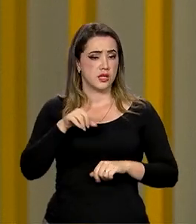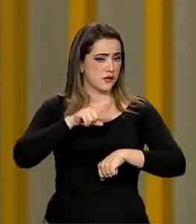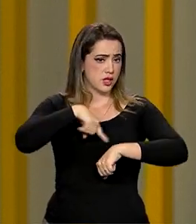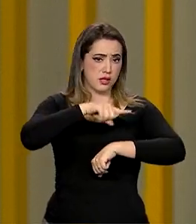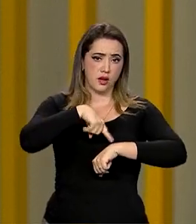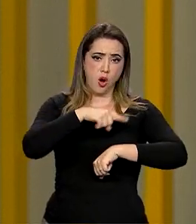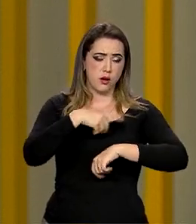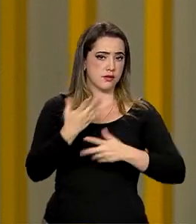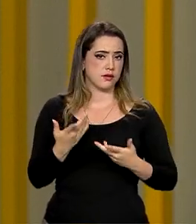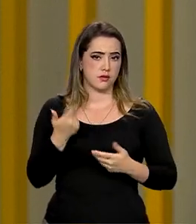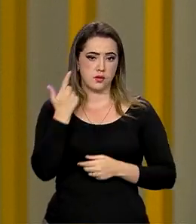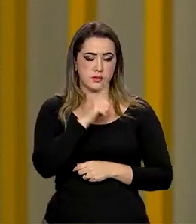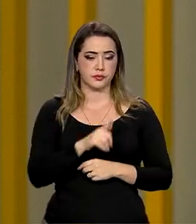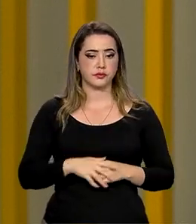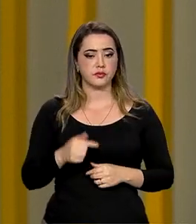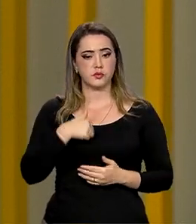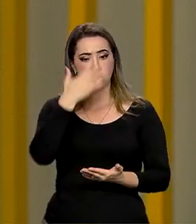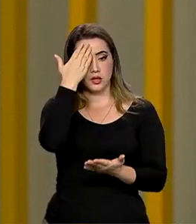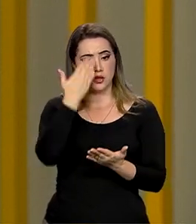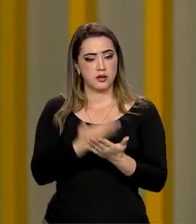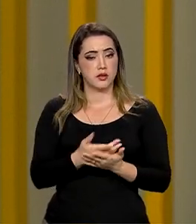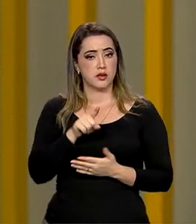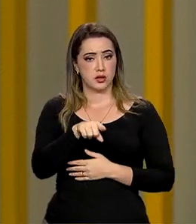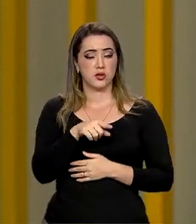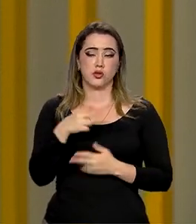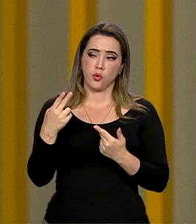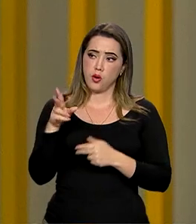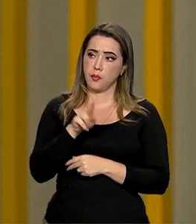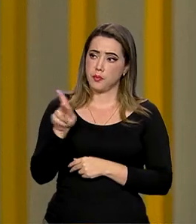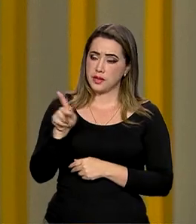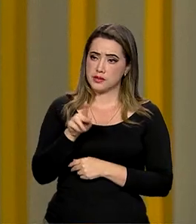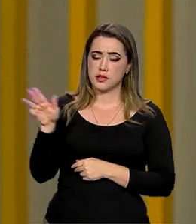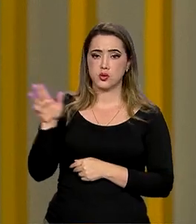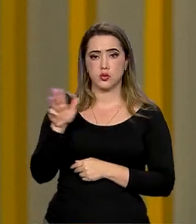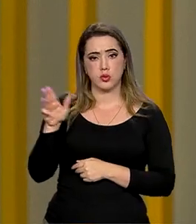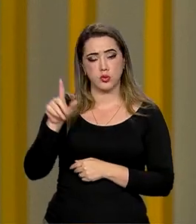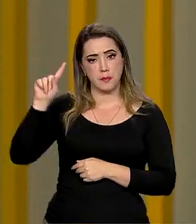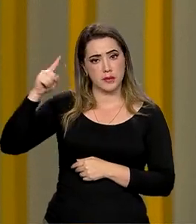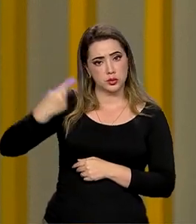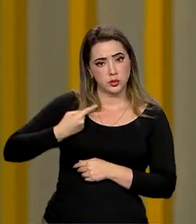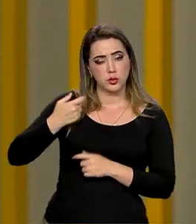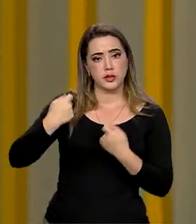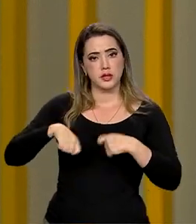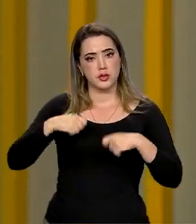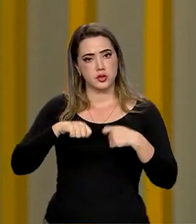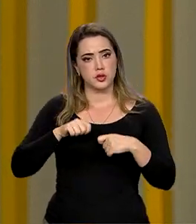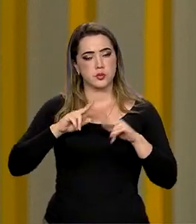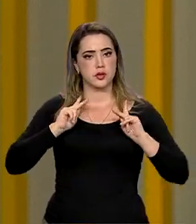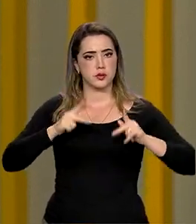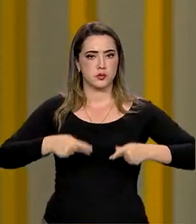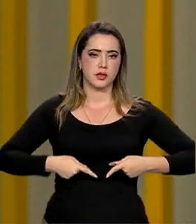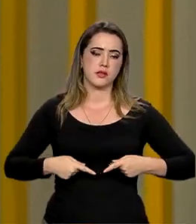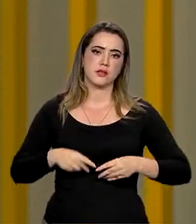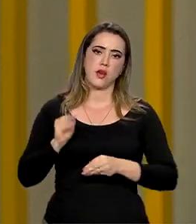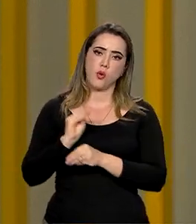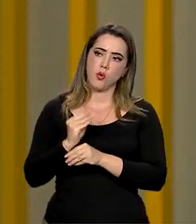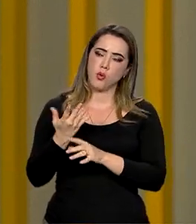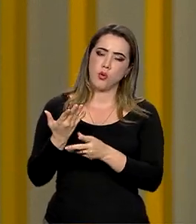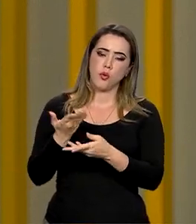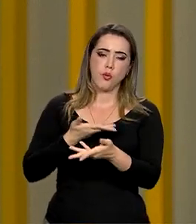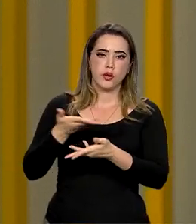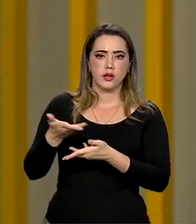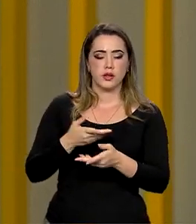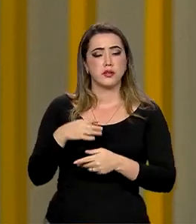E eu acredito que, como o presidente Lula nos determinou, que nós devemos humanizar o atendimento, uma das questões mais